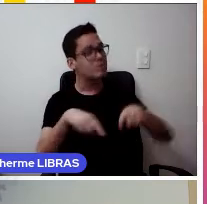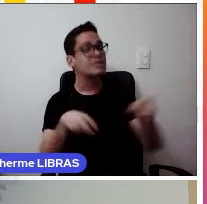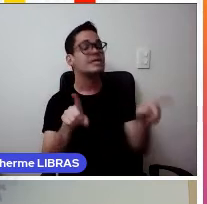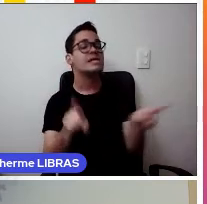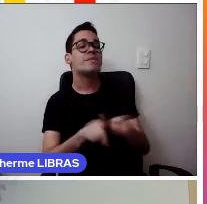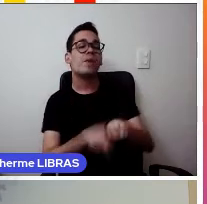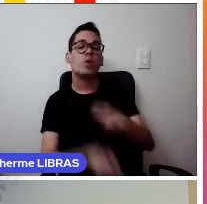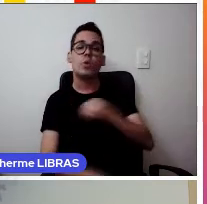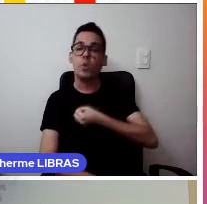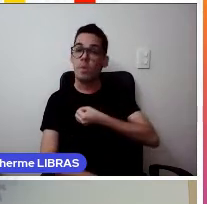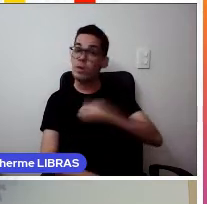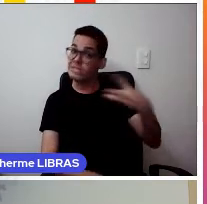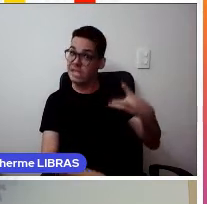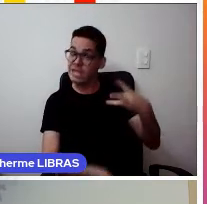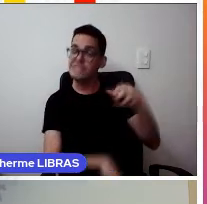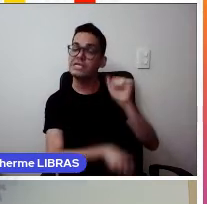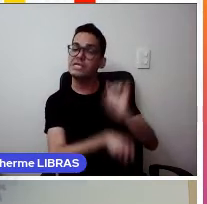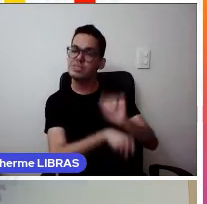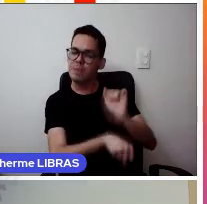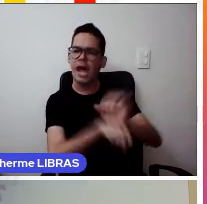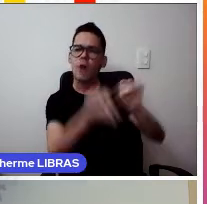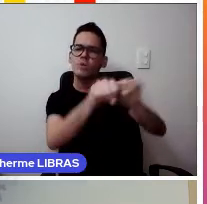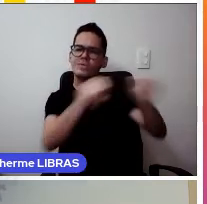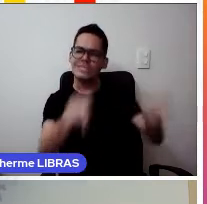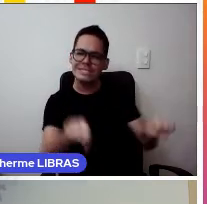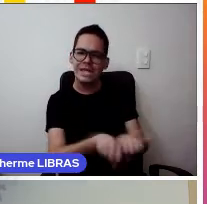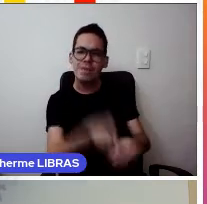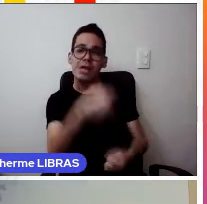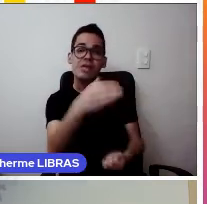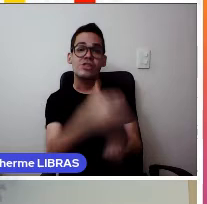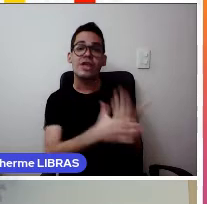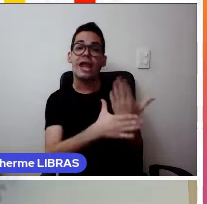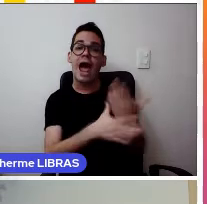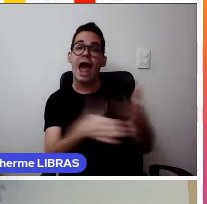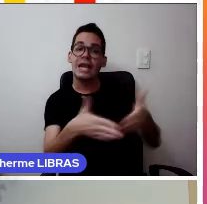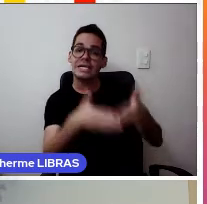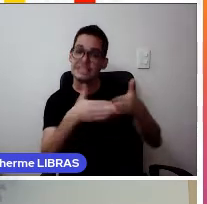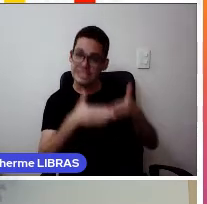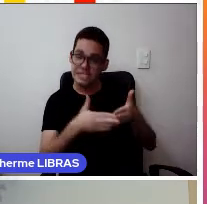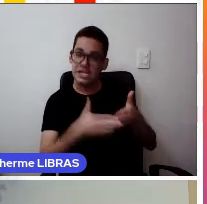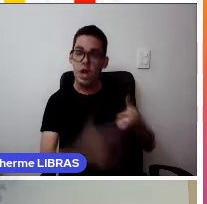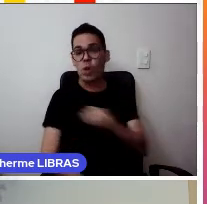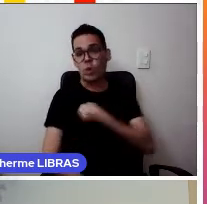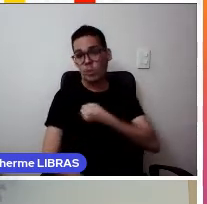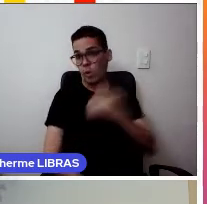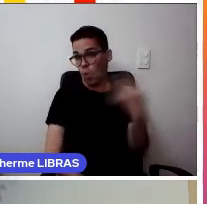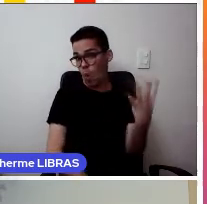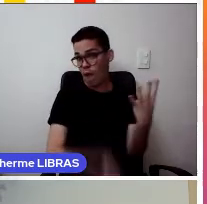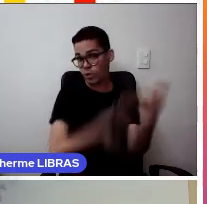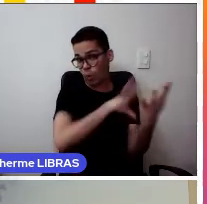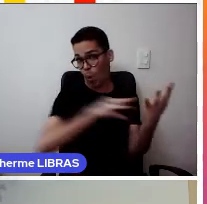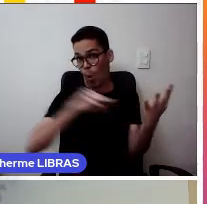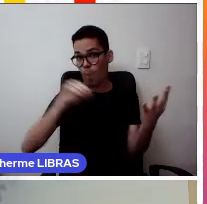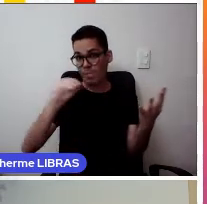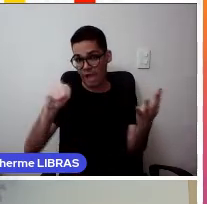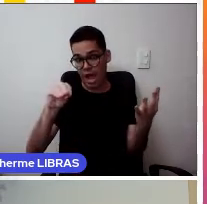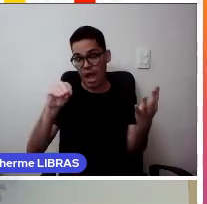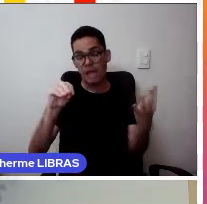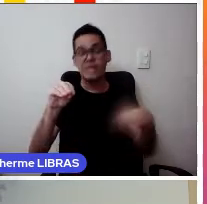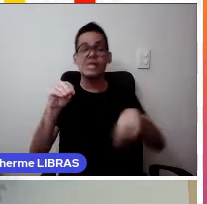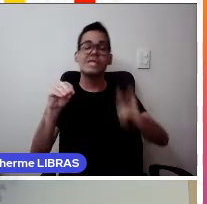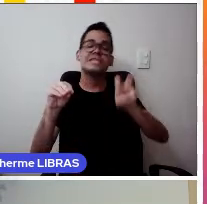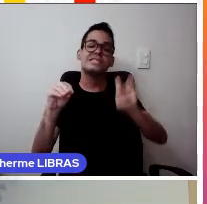aguardar o sistema gerar a licença escolhida. Passo 4, copiar o selo da licença. Passo 5,